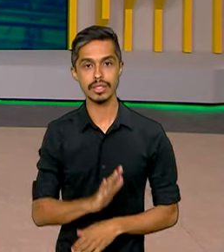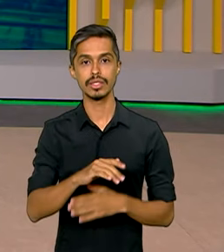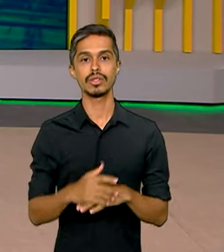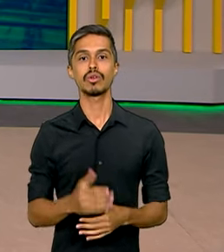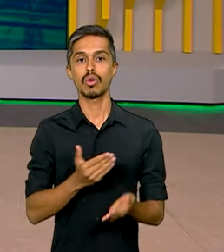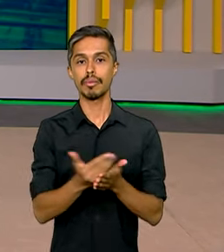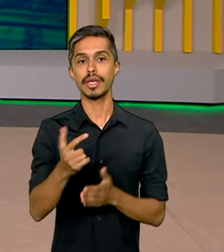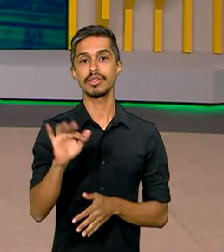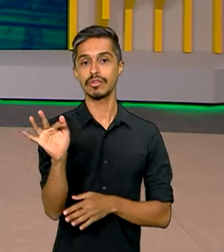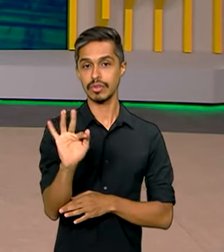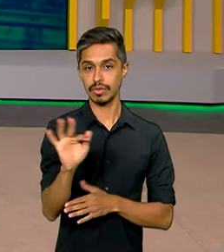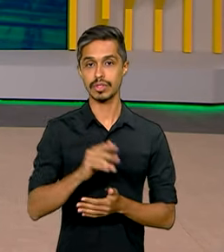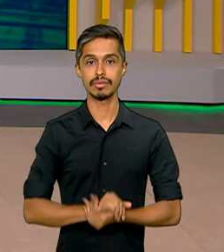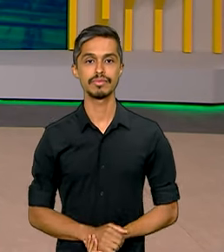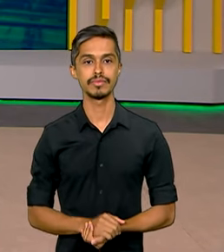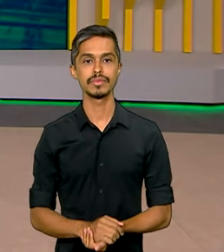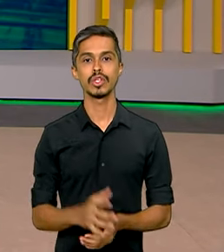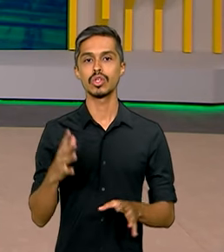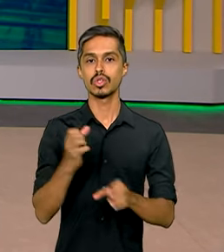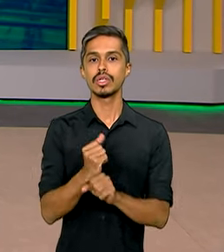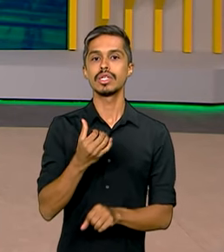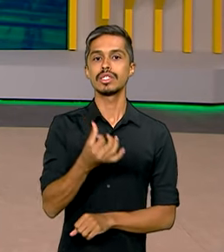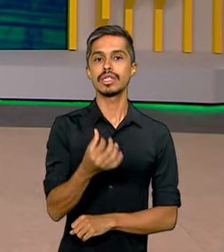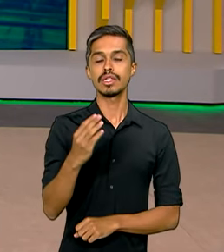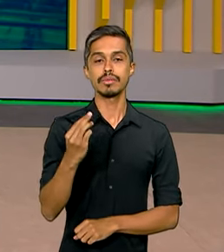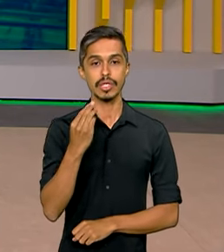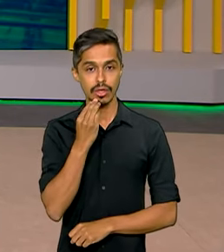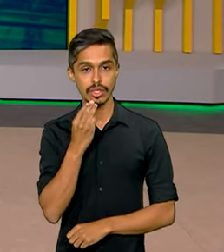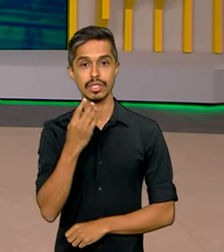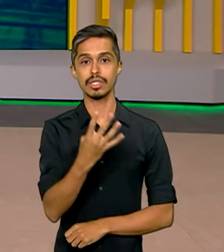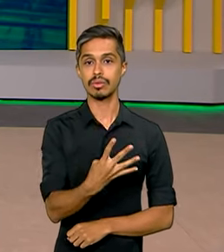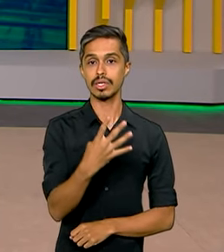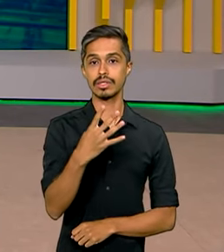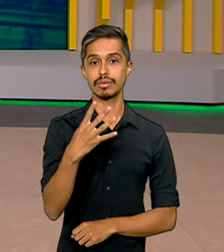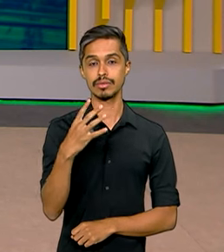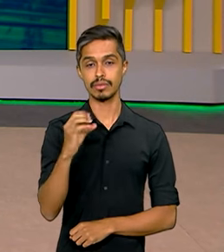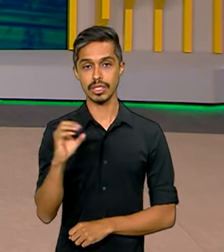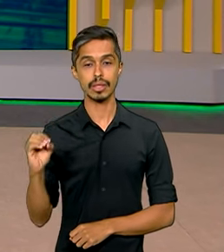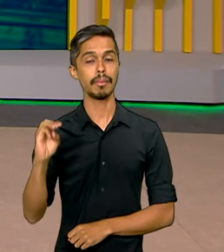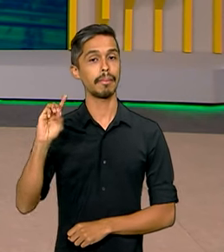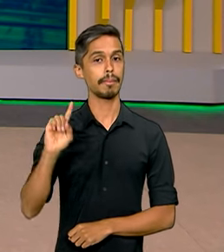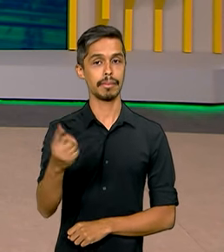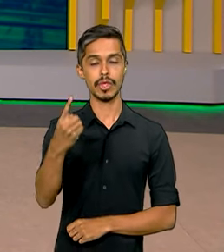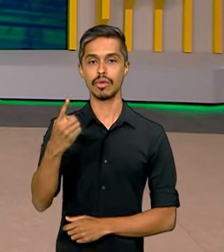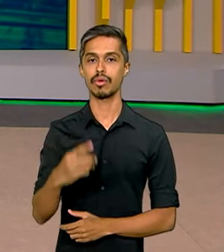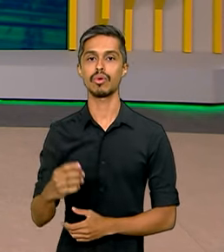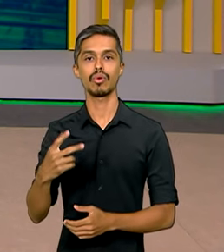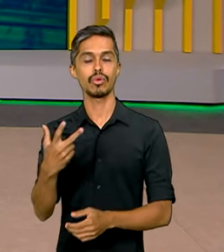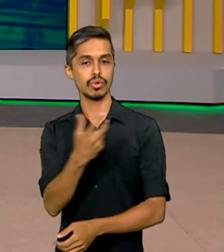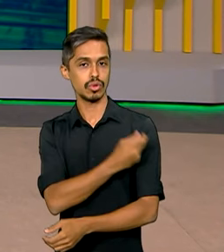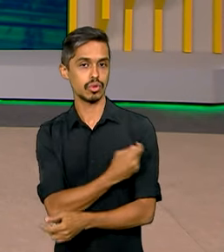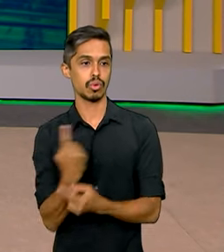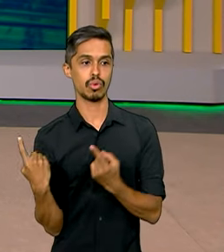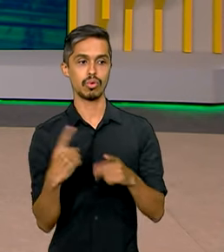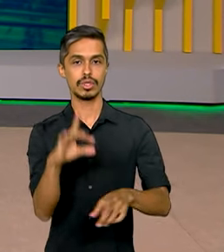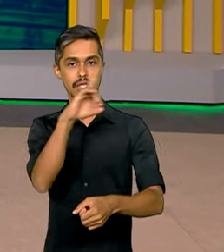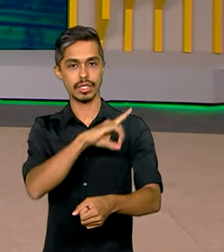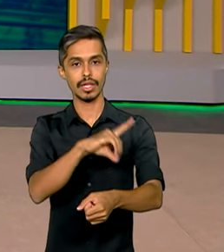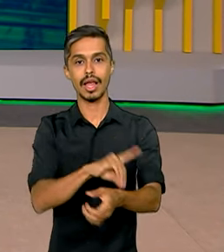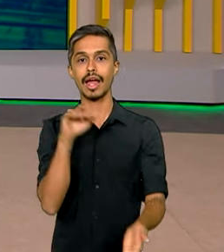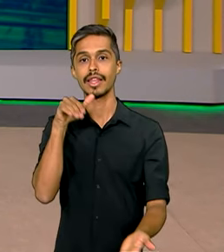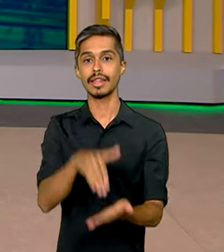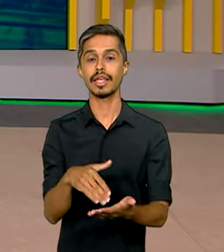fevereiro. No total, o Brasil vai receber 6 milhões e 400 mil doses do imunizante contra dengue até